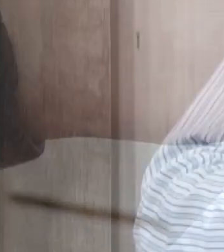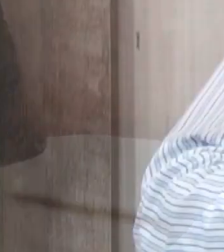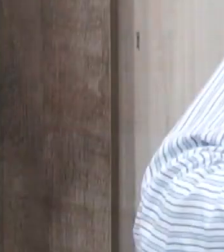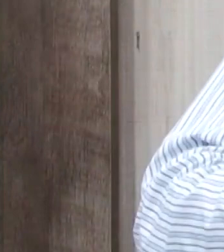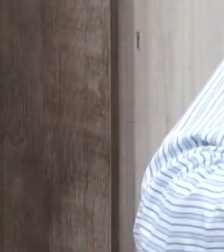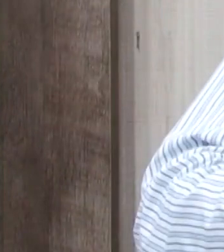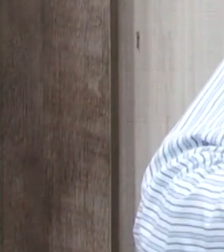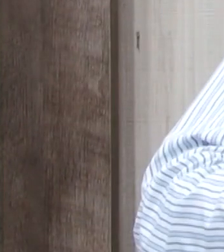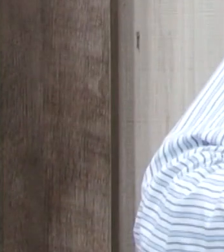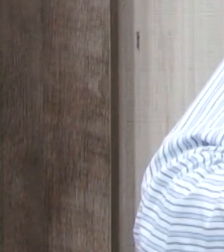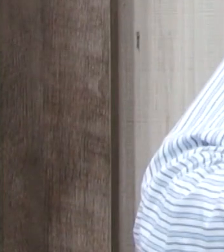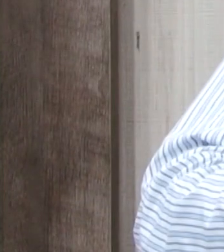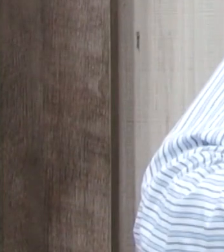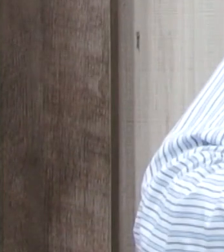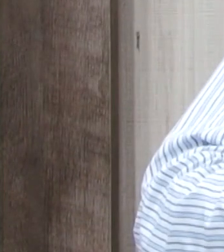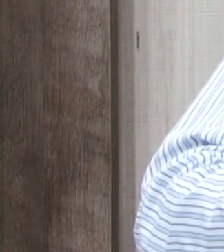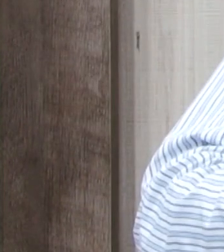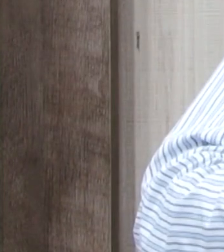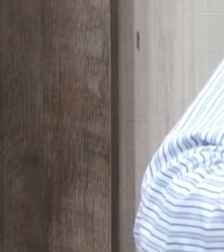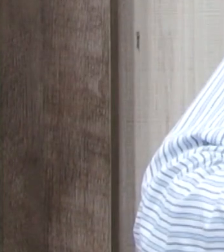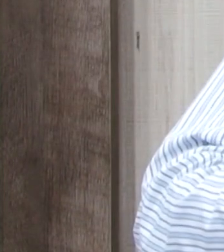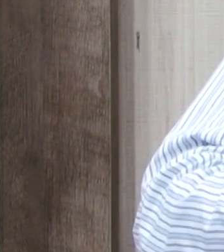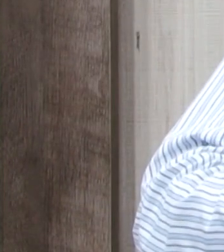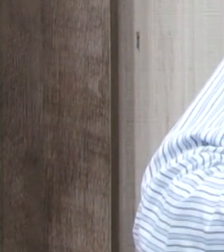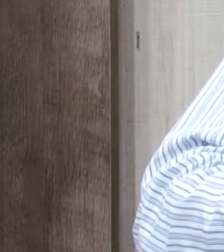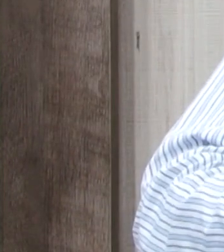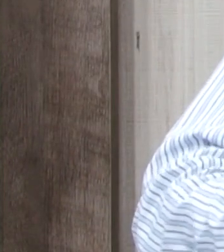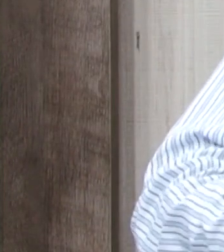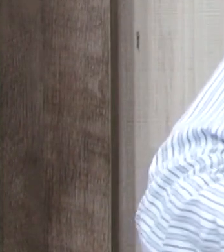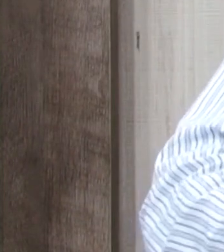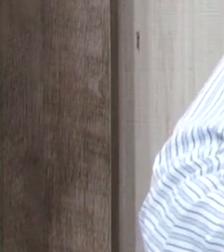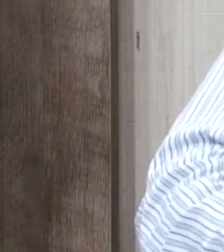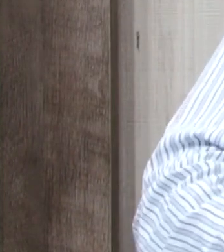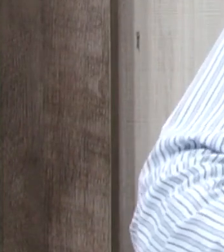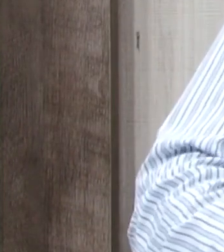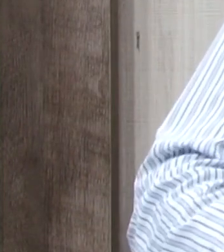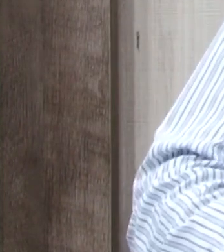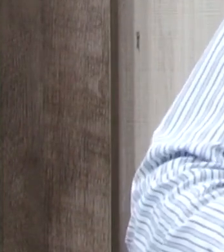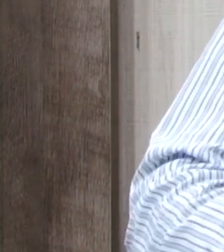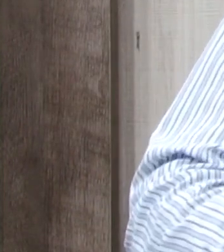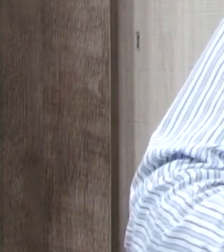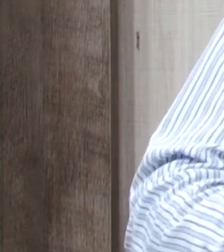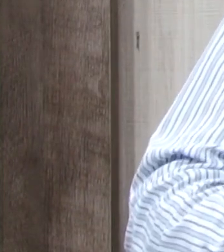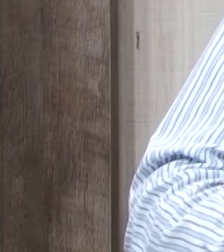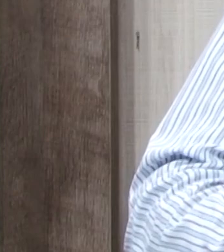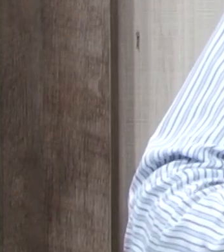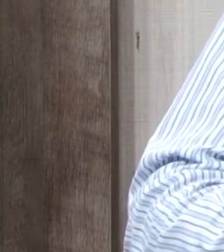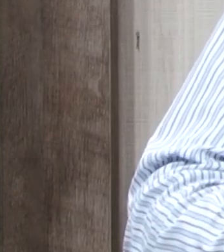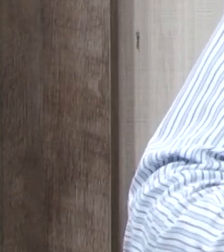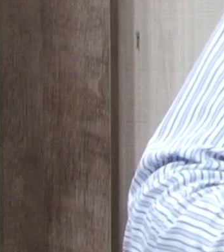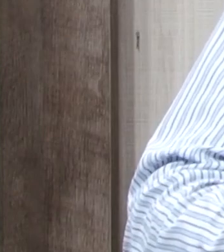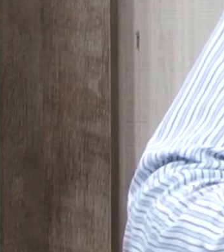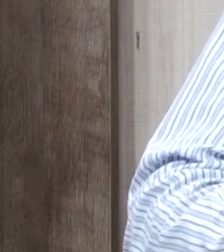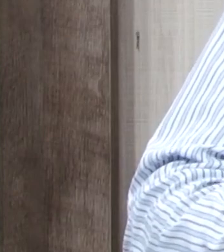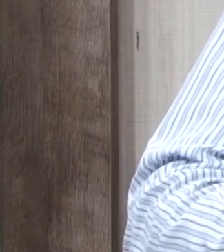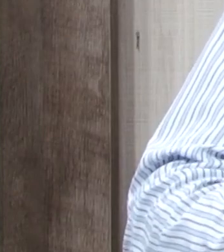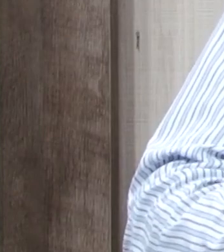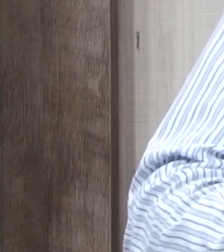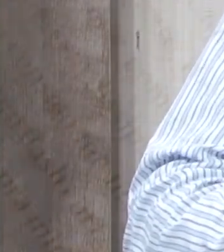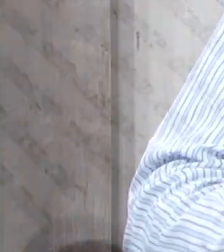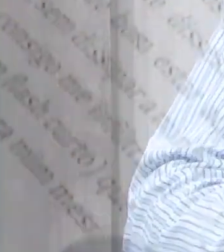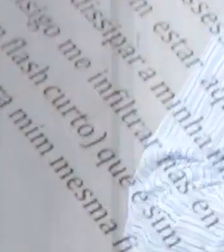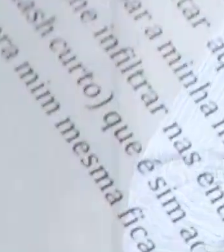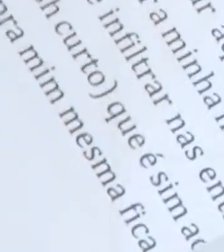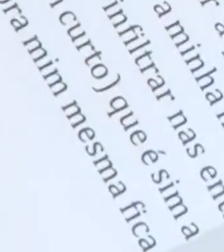Santana, passou o dia quieta como um bicho. E ele tem uma organização interessante aqui, que